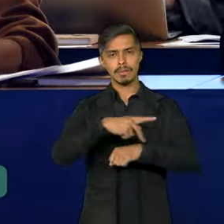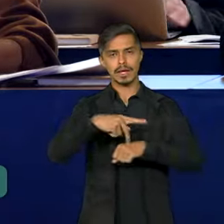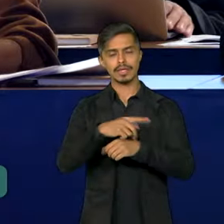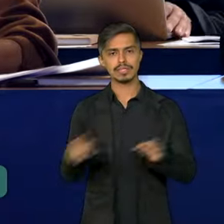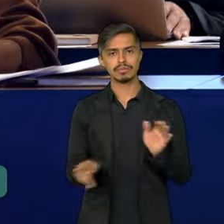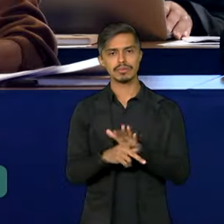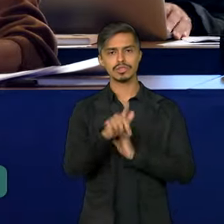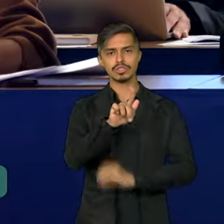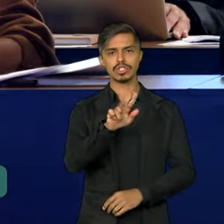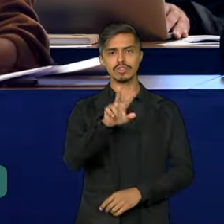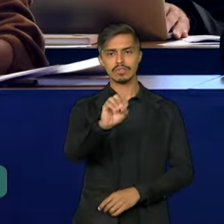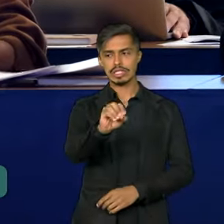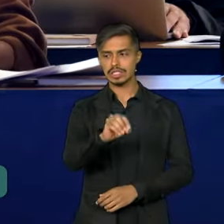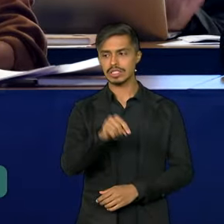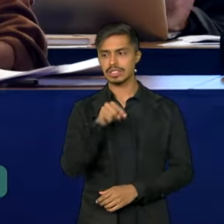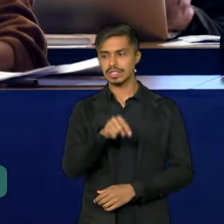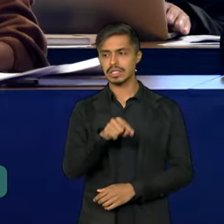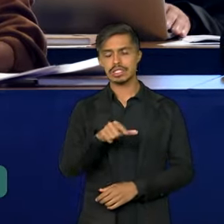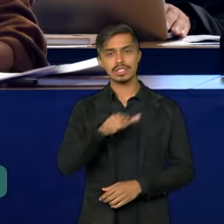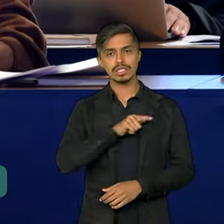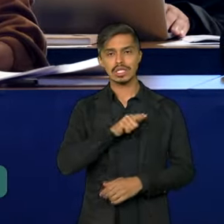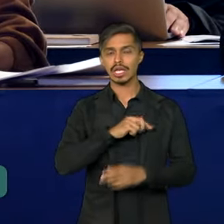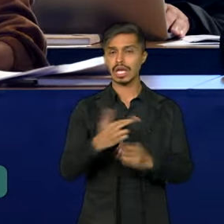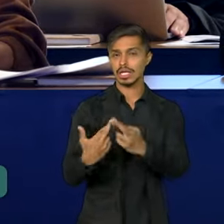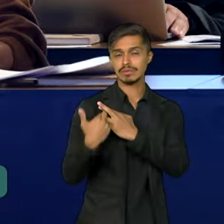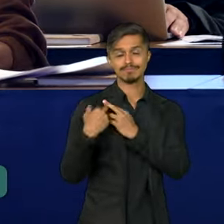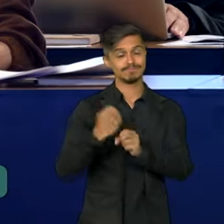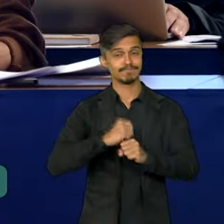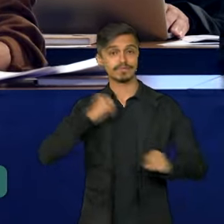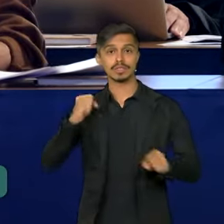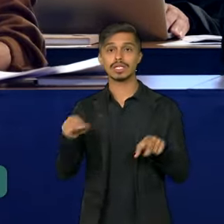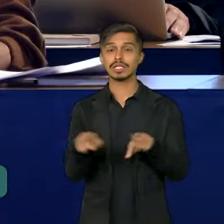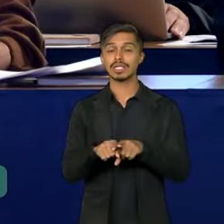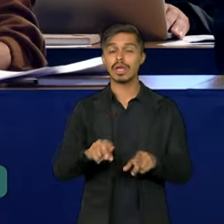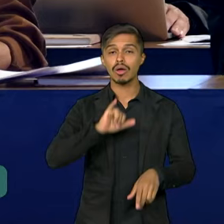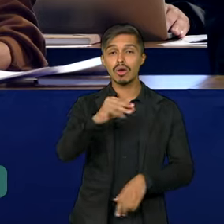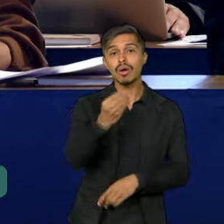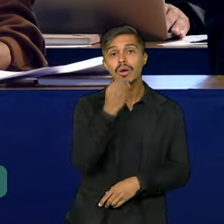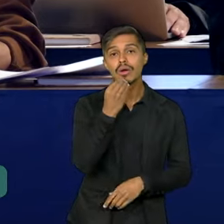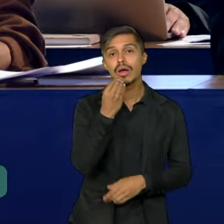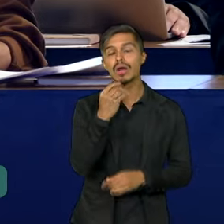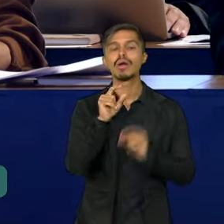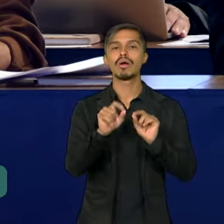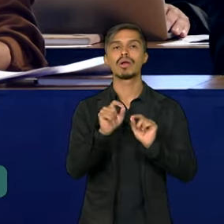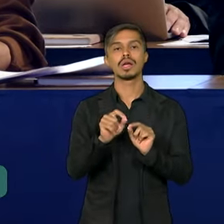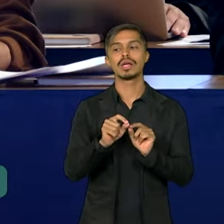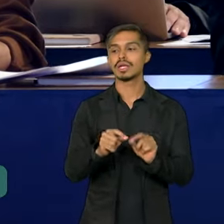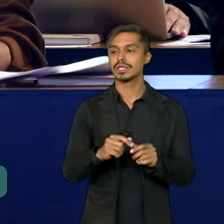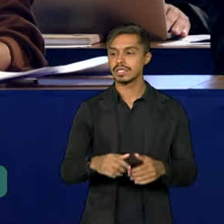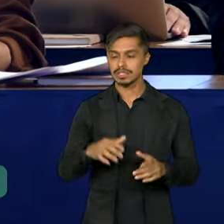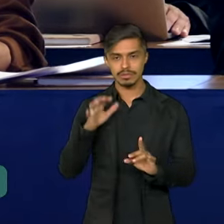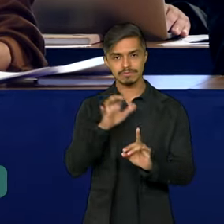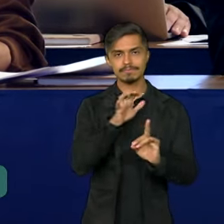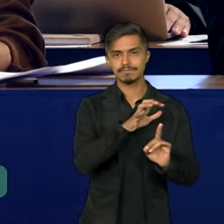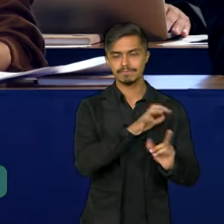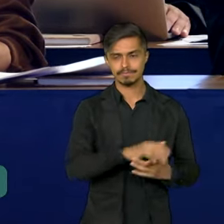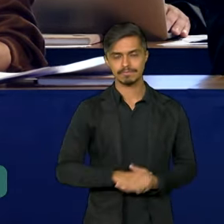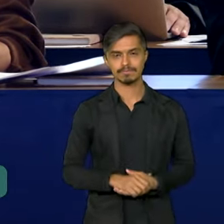do G20 têm a grande responsabilidade e a oportunidade de fazerem a diferença.